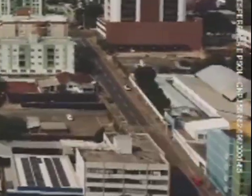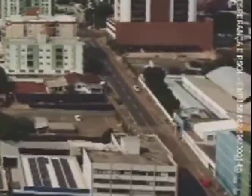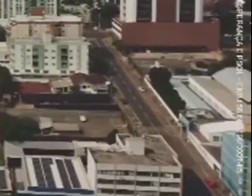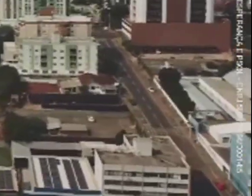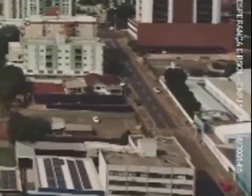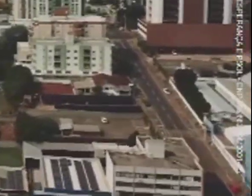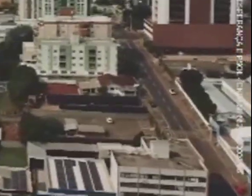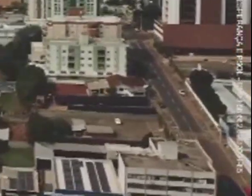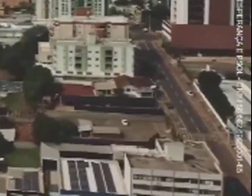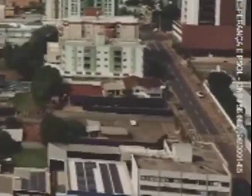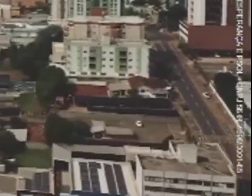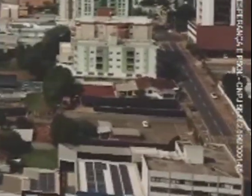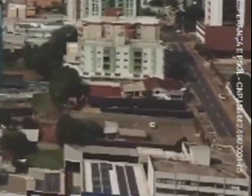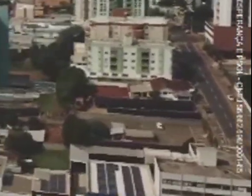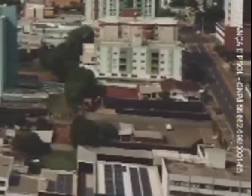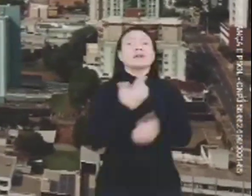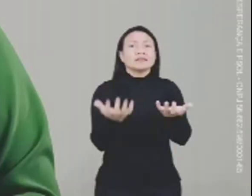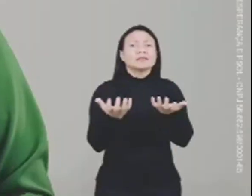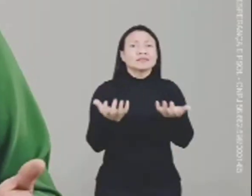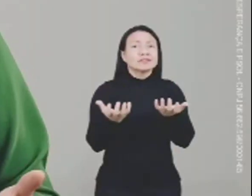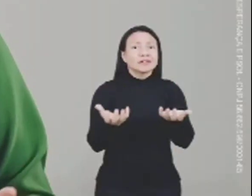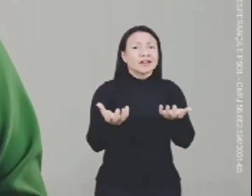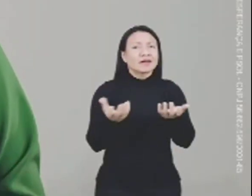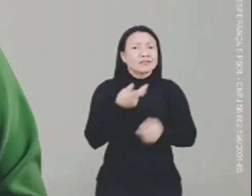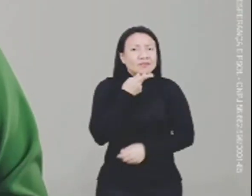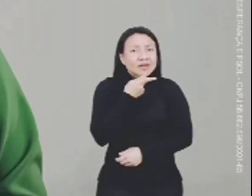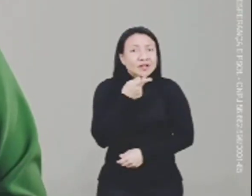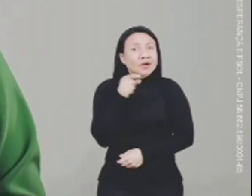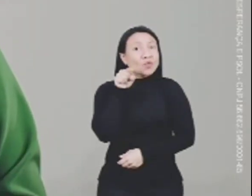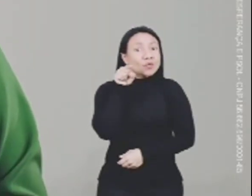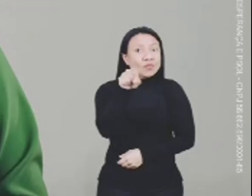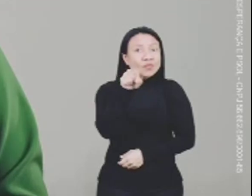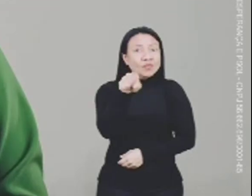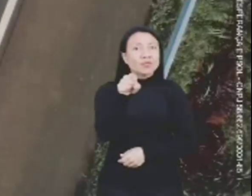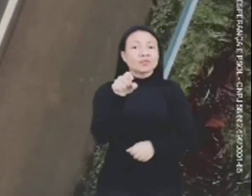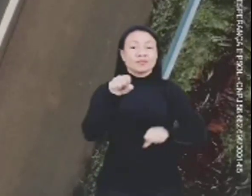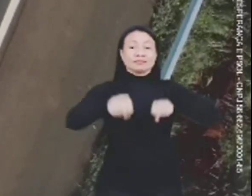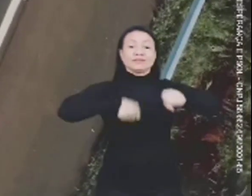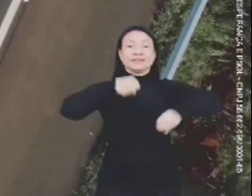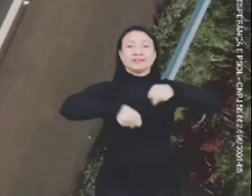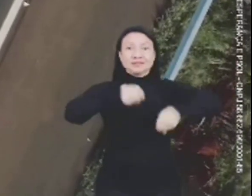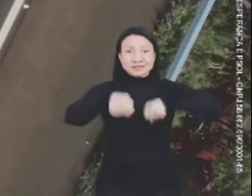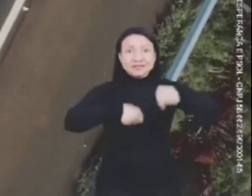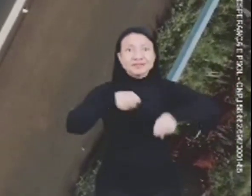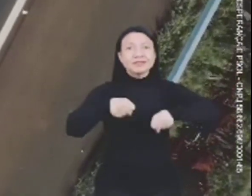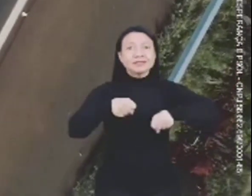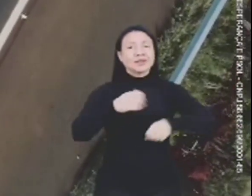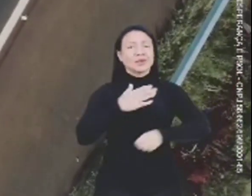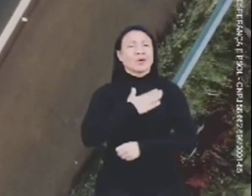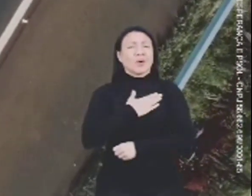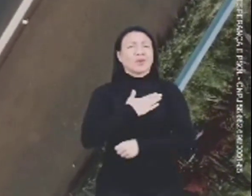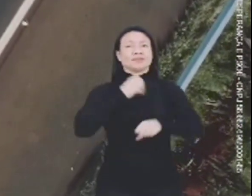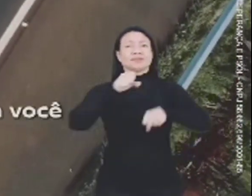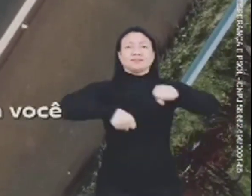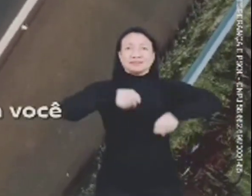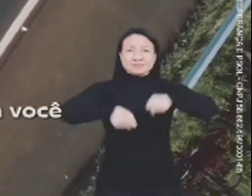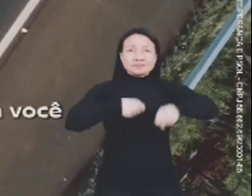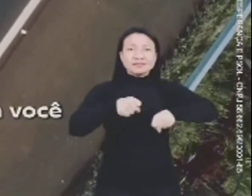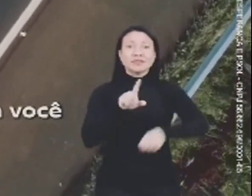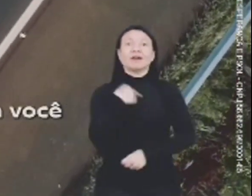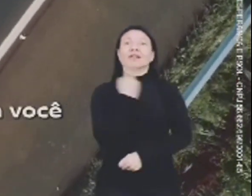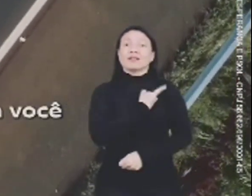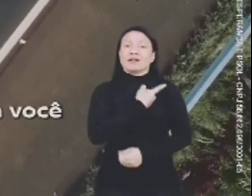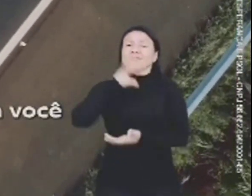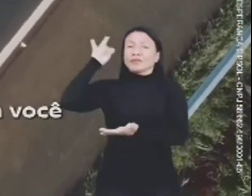educação para a nossa cidade. E quero falar com você, ciclista, adepto às bikes, nós